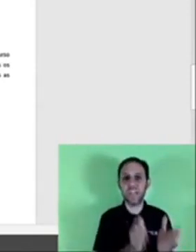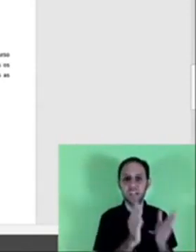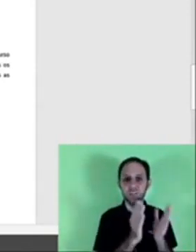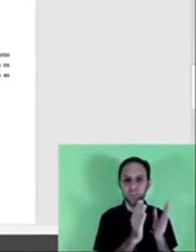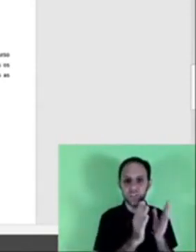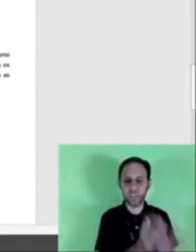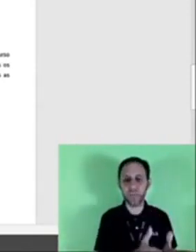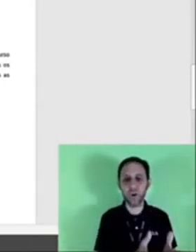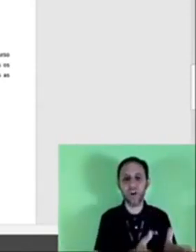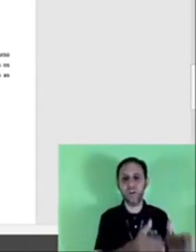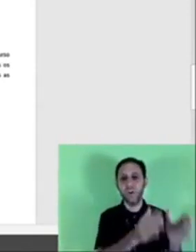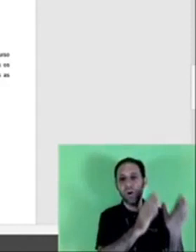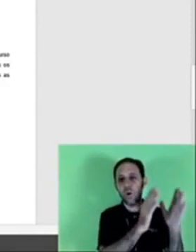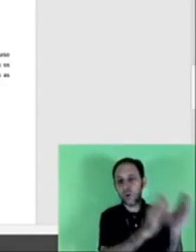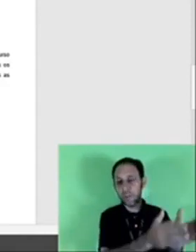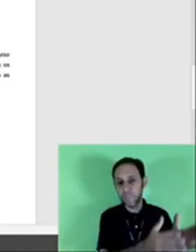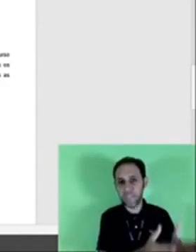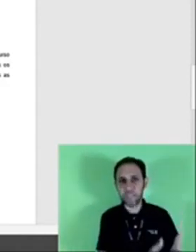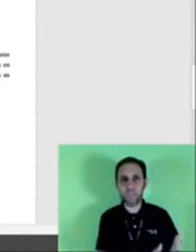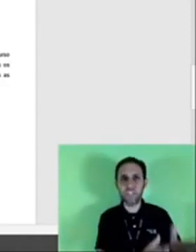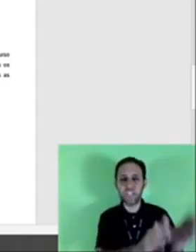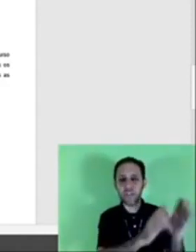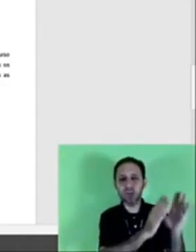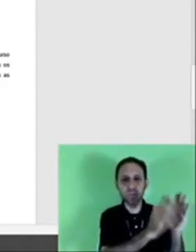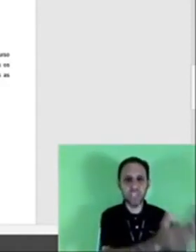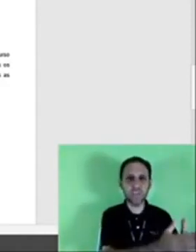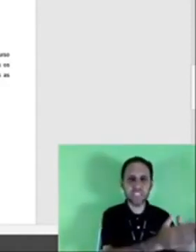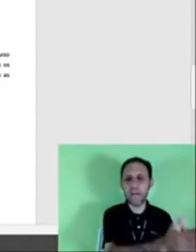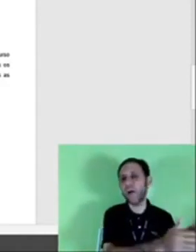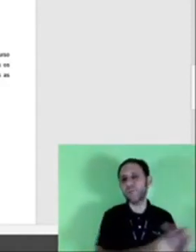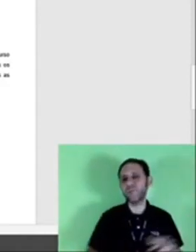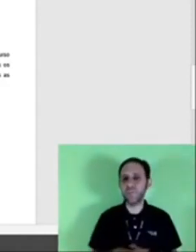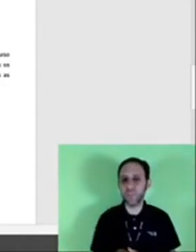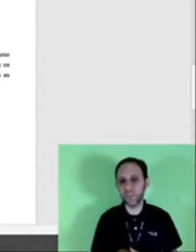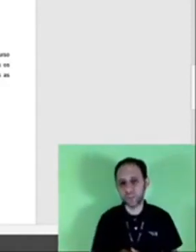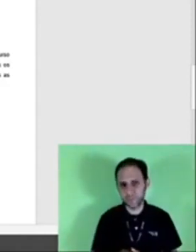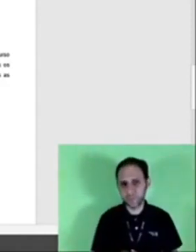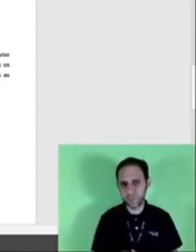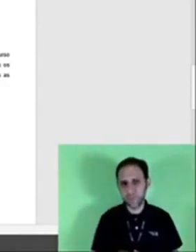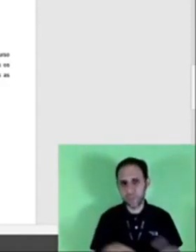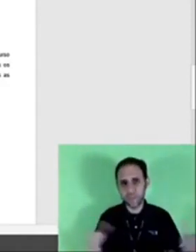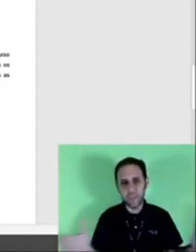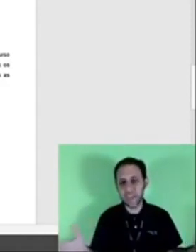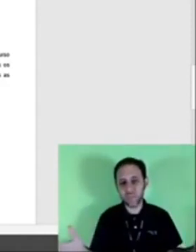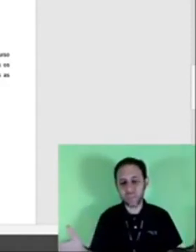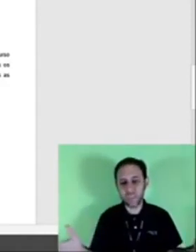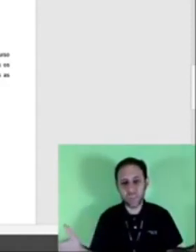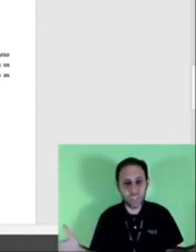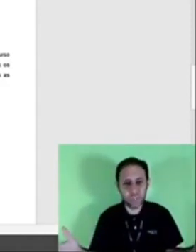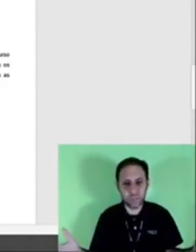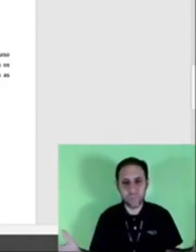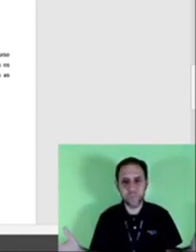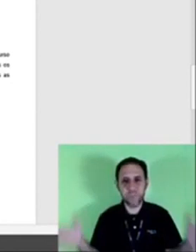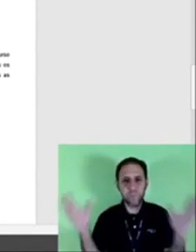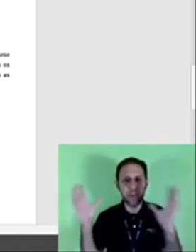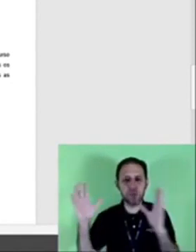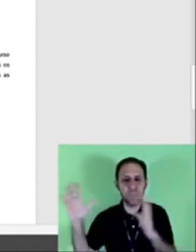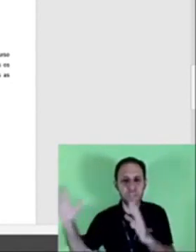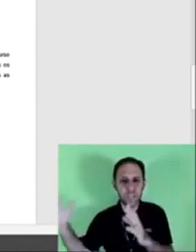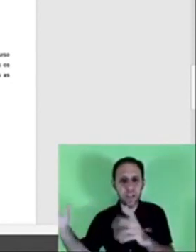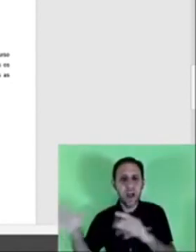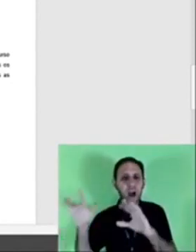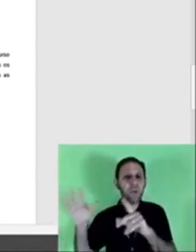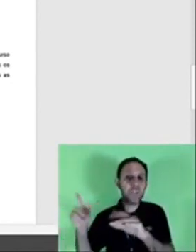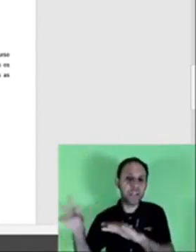no dia a dia e no escritório ou na empresa você já tem os modelos salvos no computador e é justamente isso você